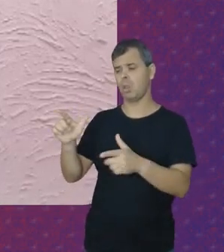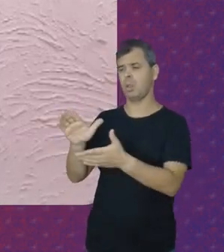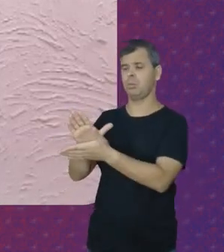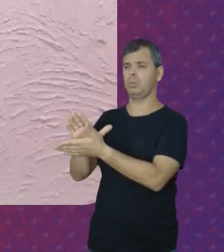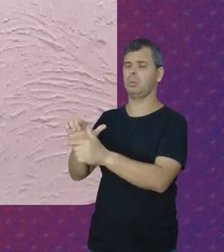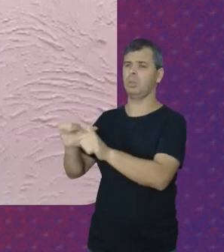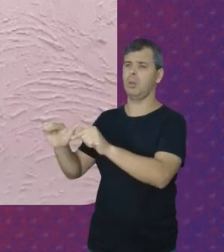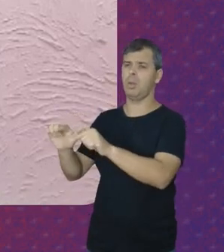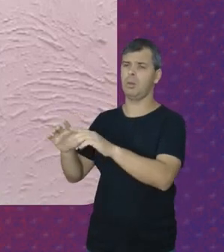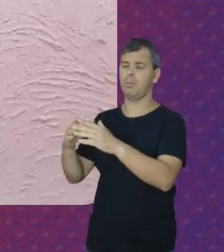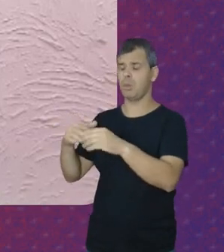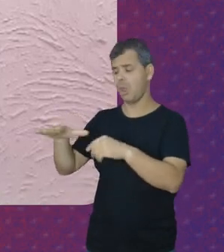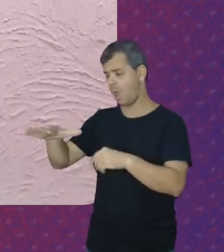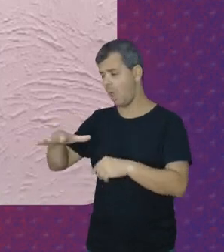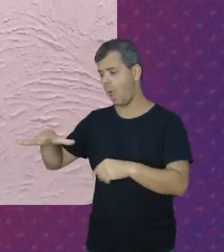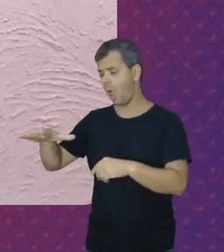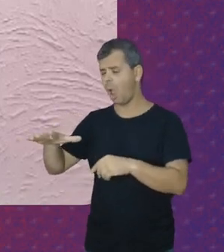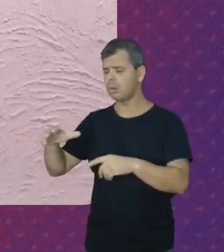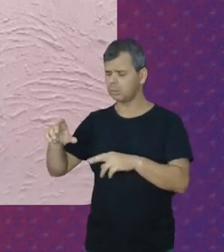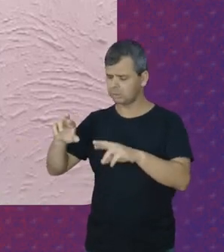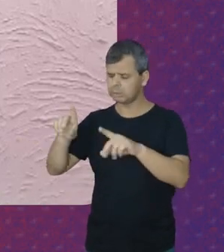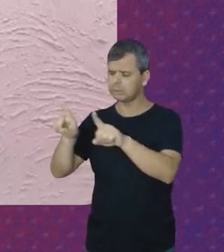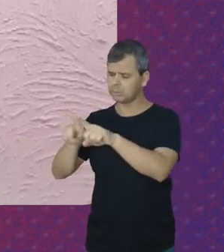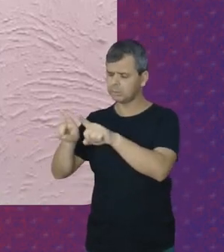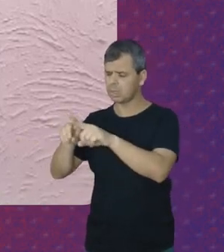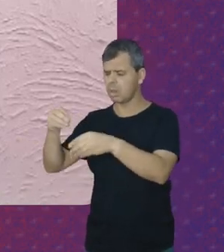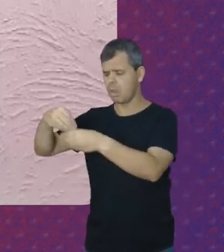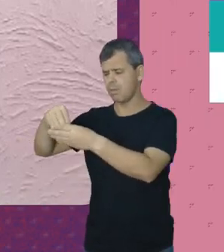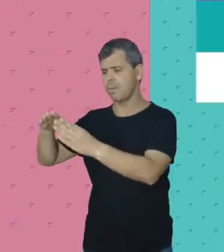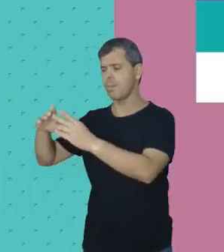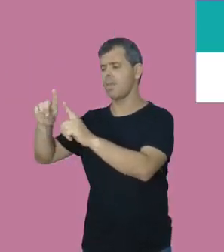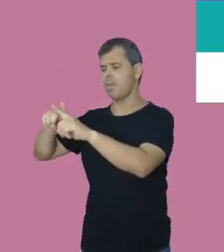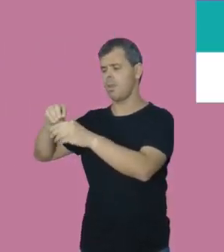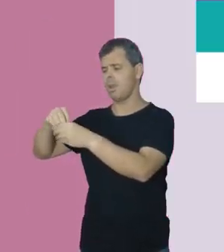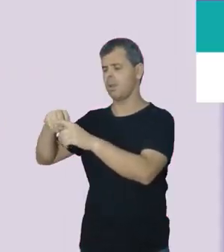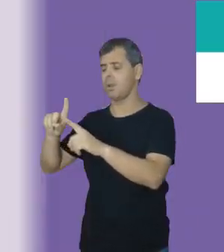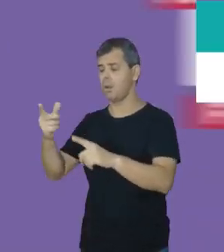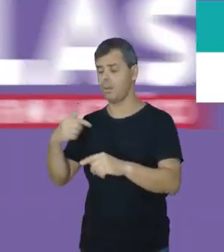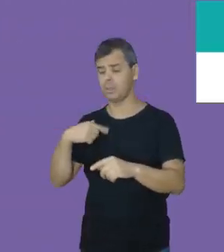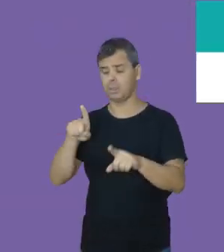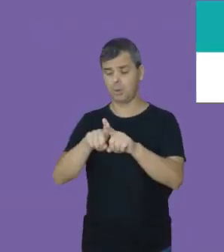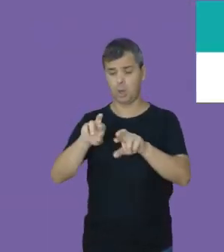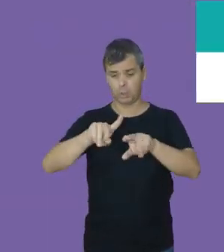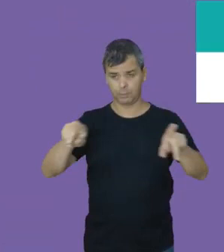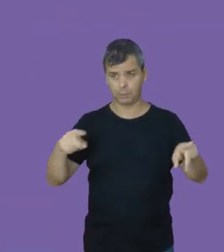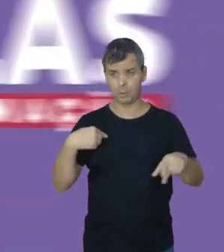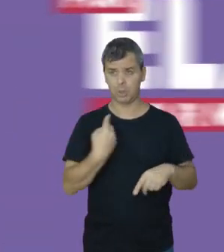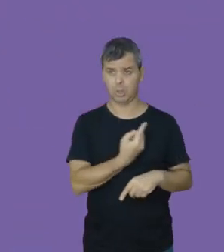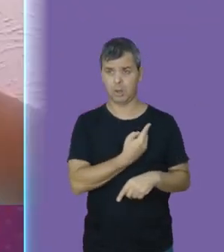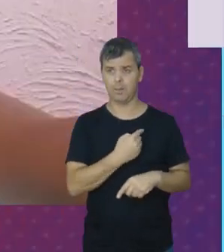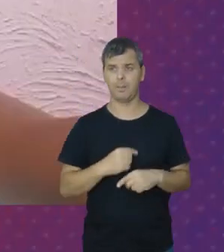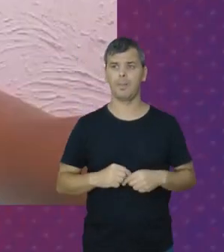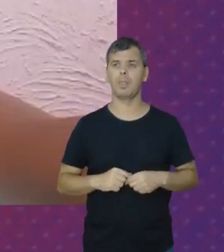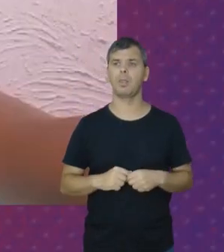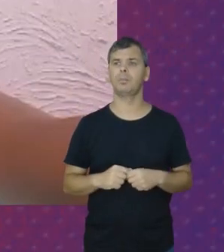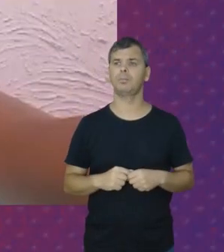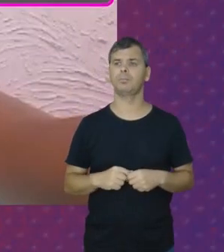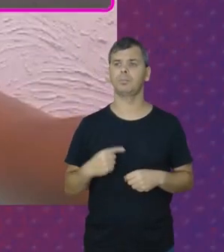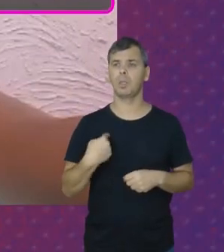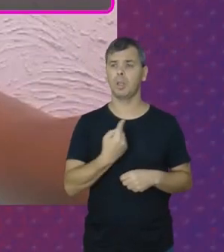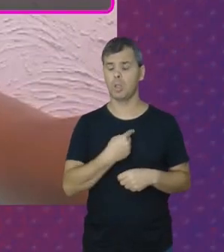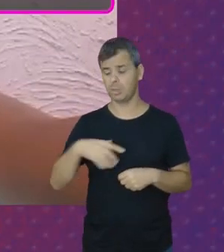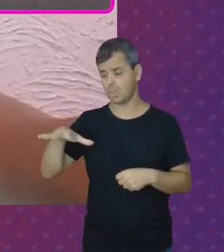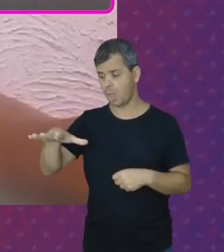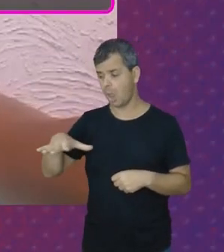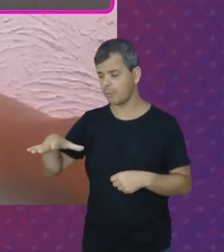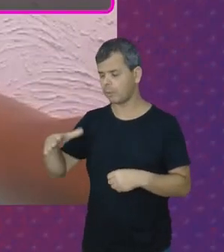categoria Mas também Muitas categorias Também estão Na mesma situação A nossa categoria Ela sempre